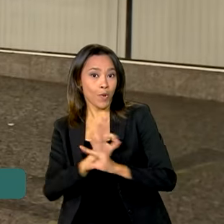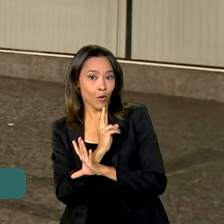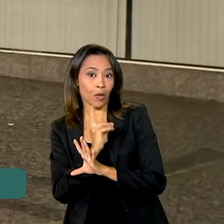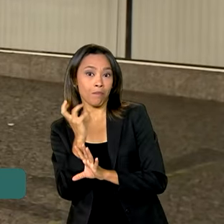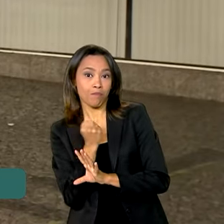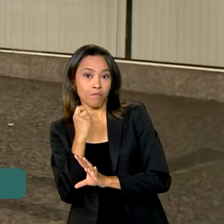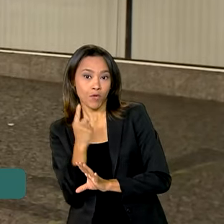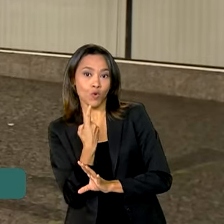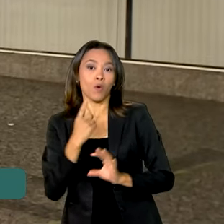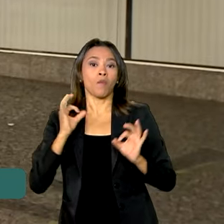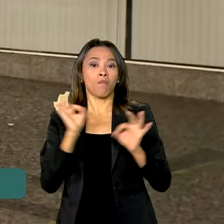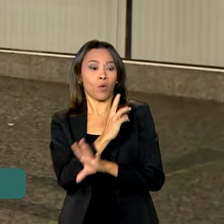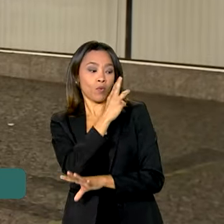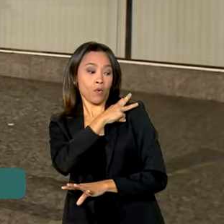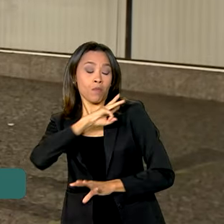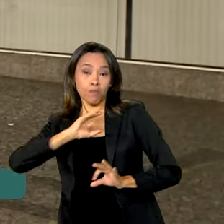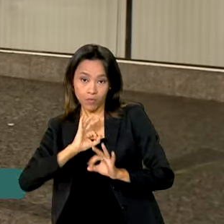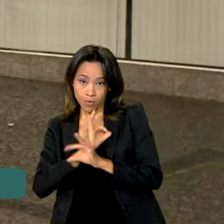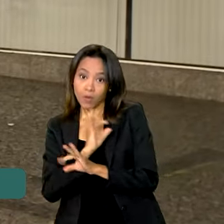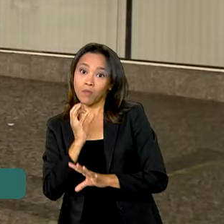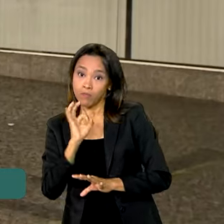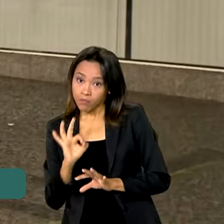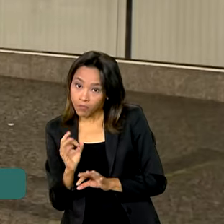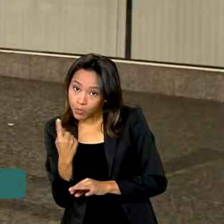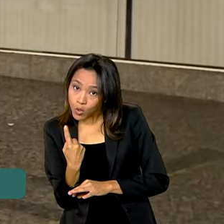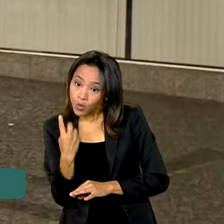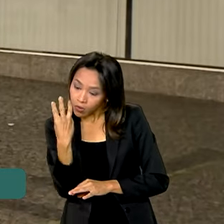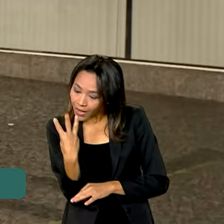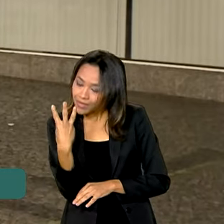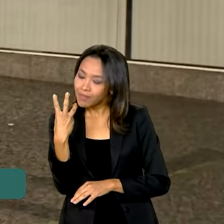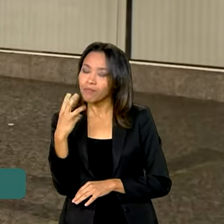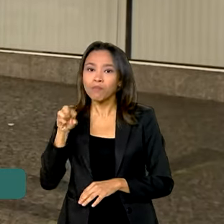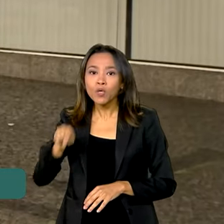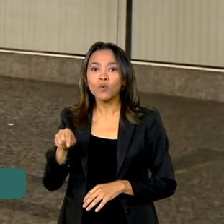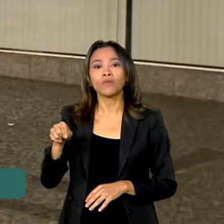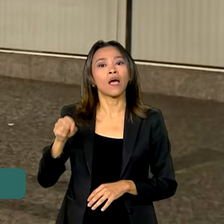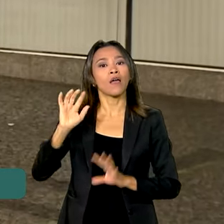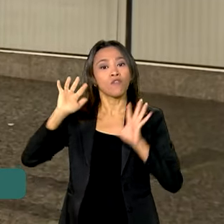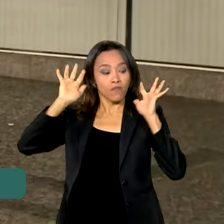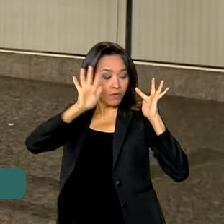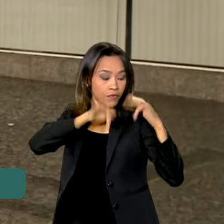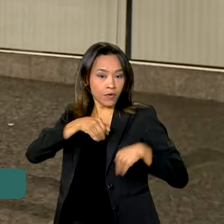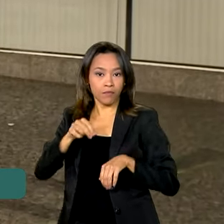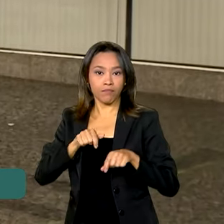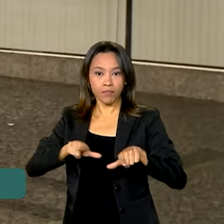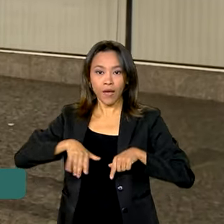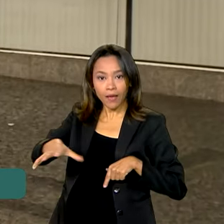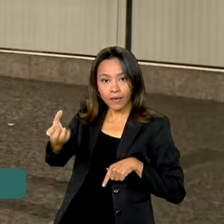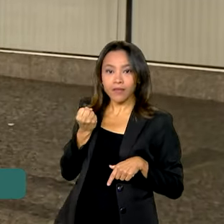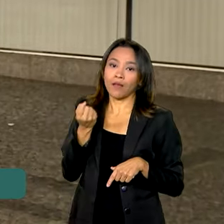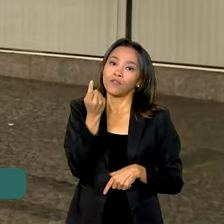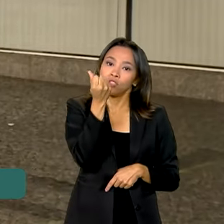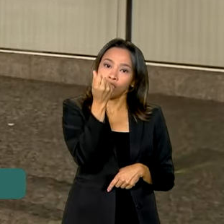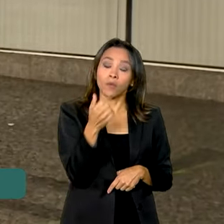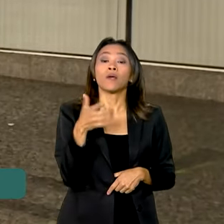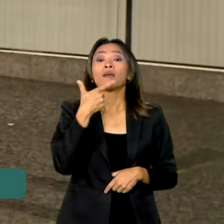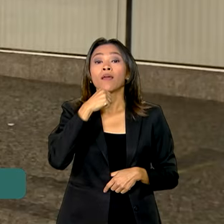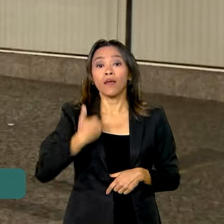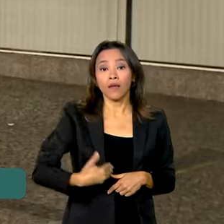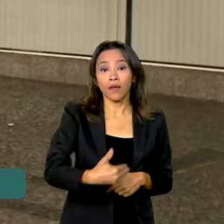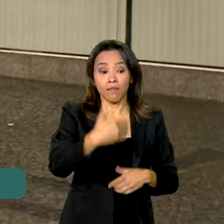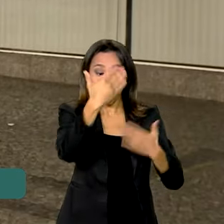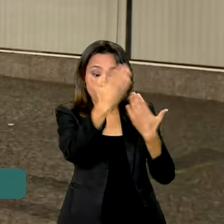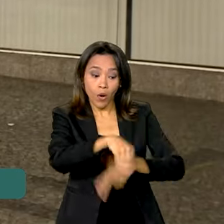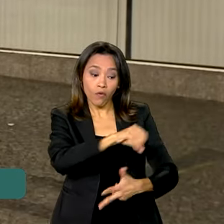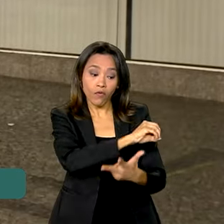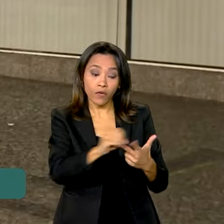pode ser sacado no fim do ensino médio. Ainda há o adicional de R$ 200 pela participação no Enem. A previsão é de que o benefício chegue